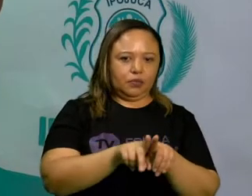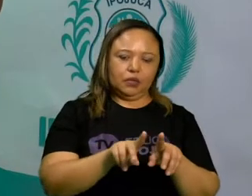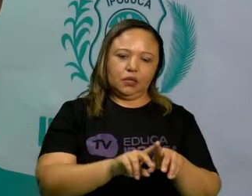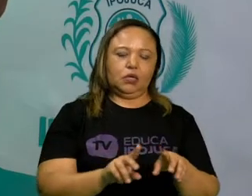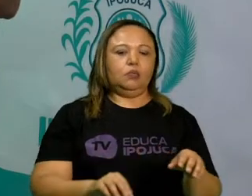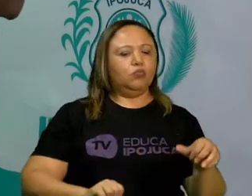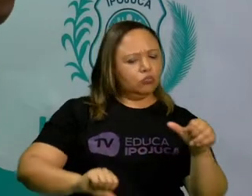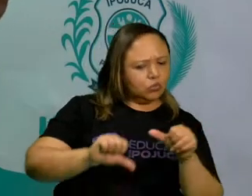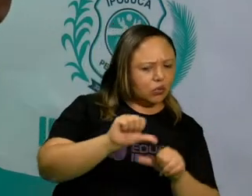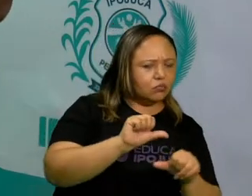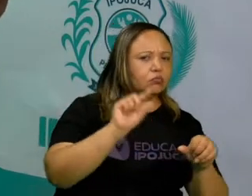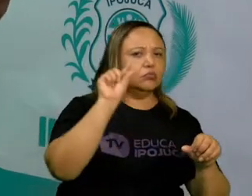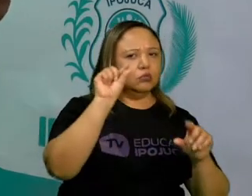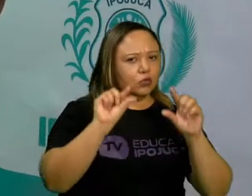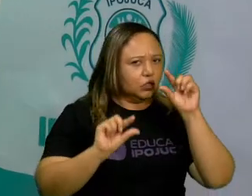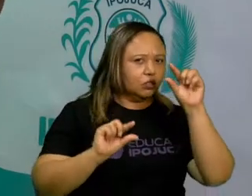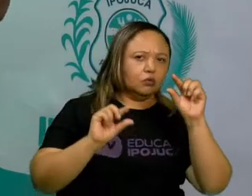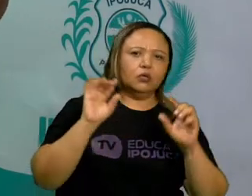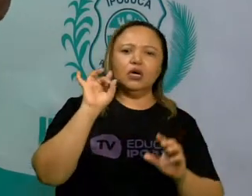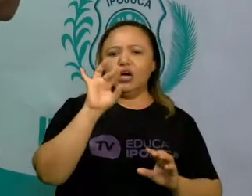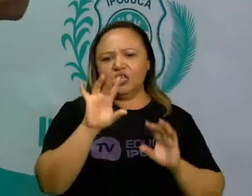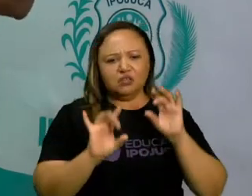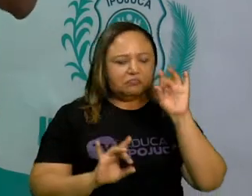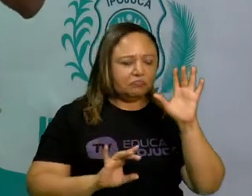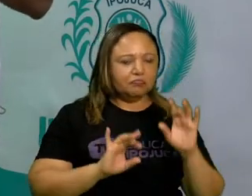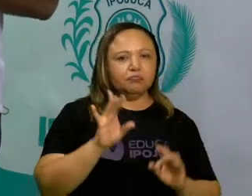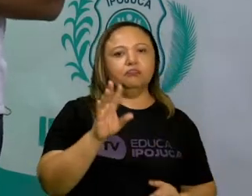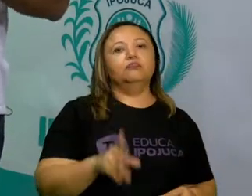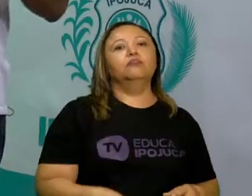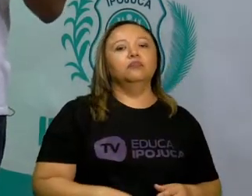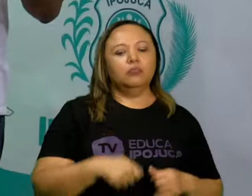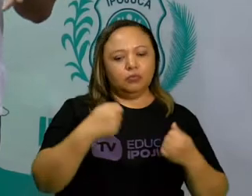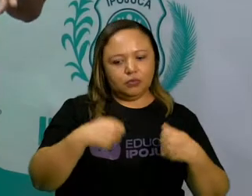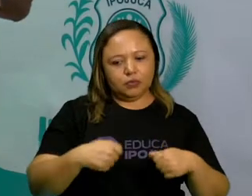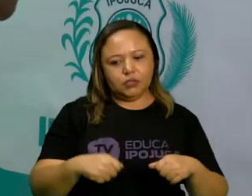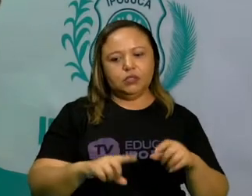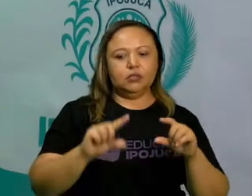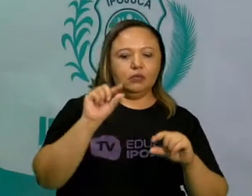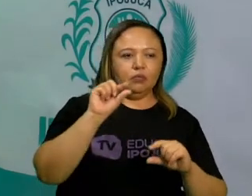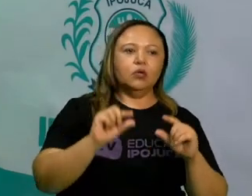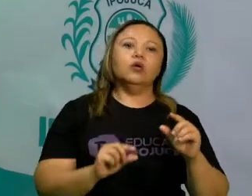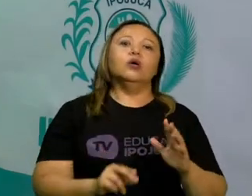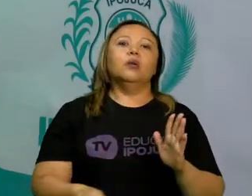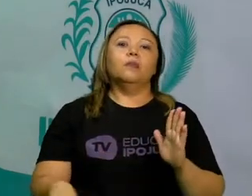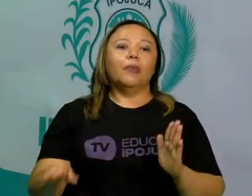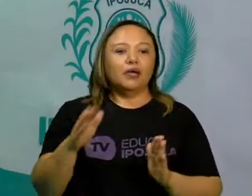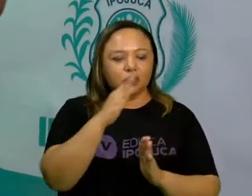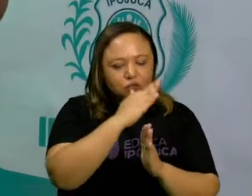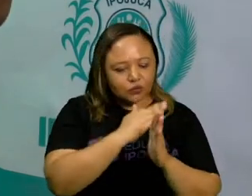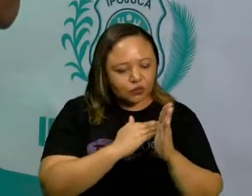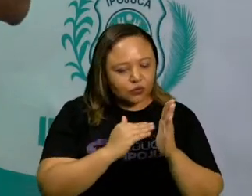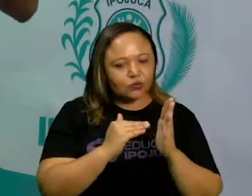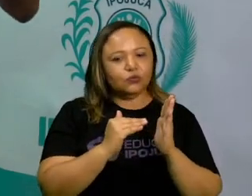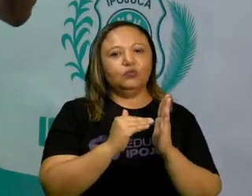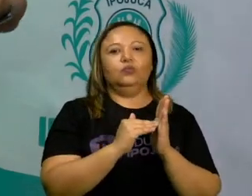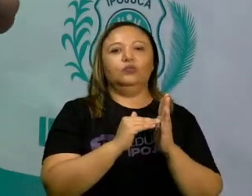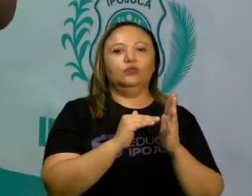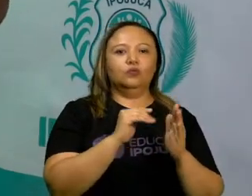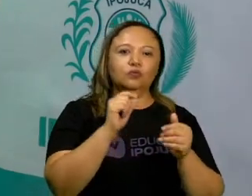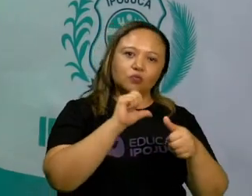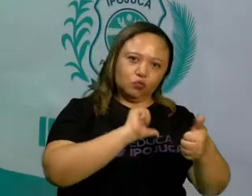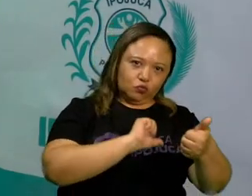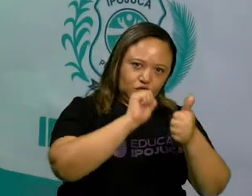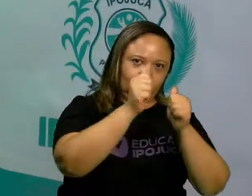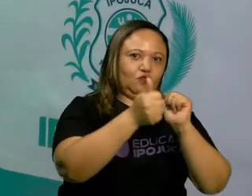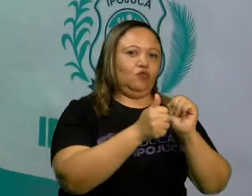modificações, dependendo da necessidade e da vontade, mas no contexto geral ele já vem com algumas regras pré